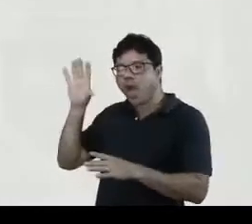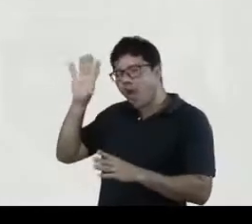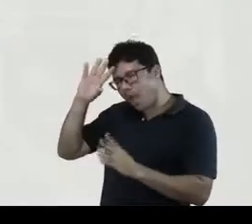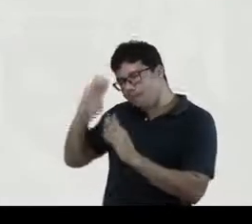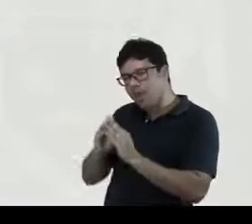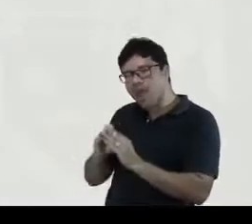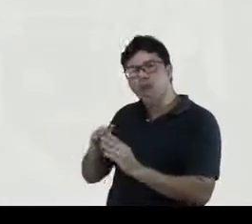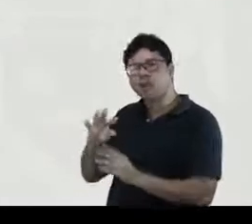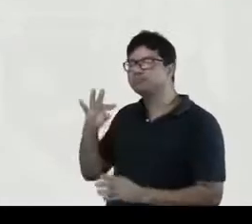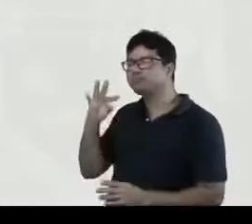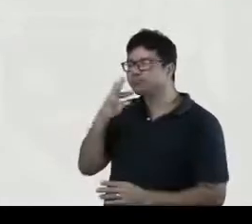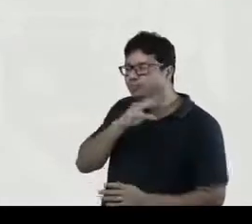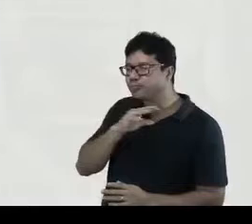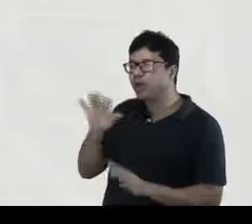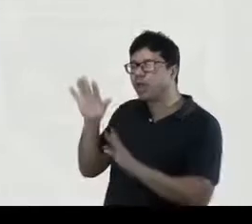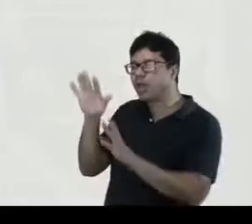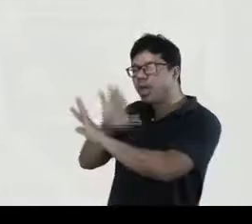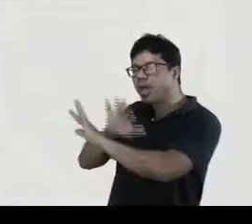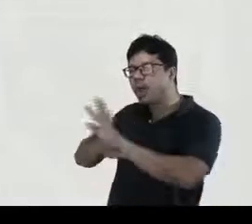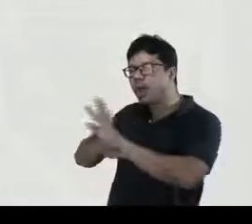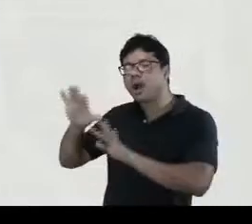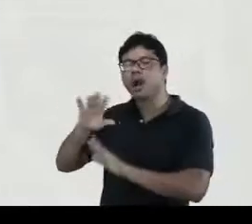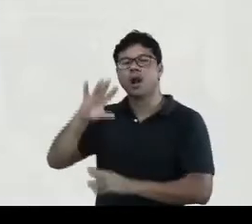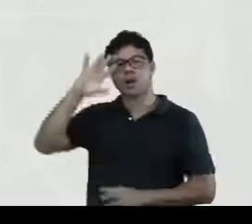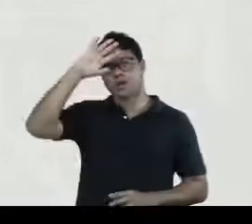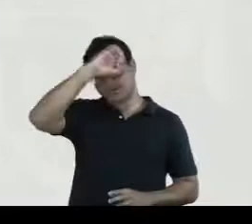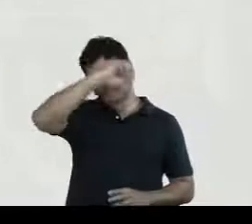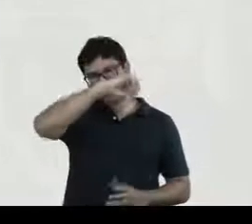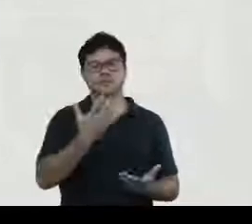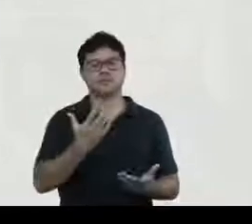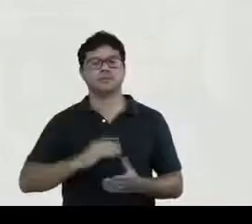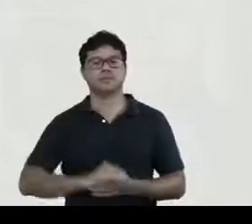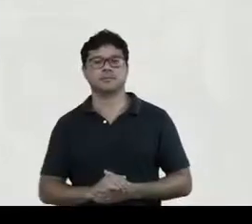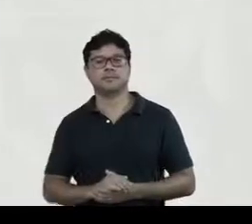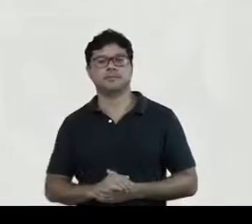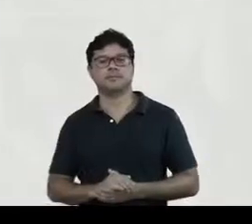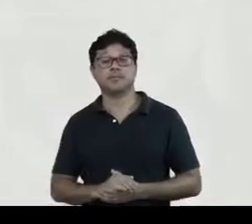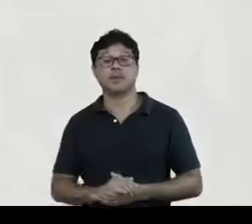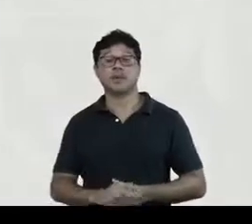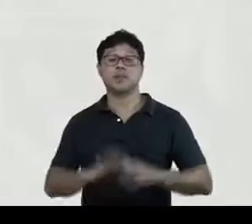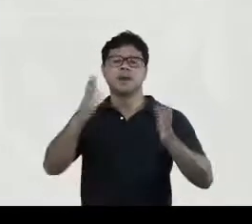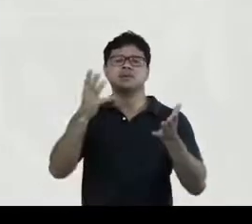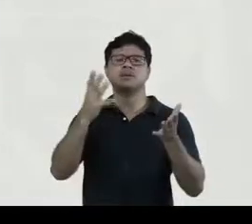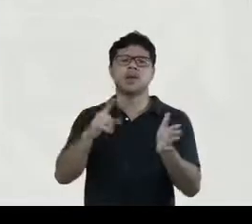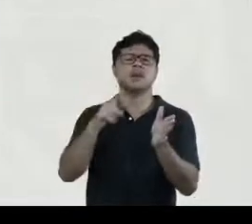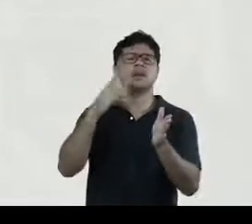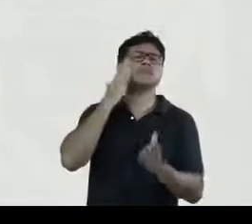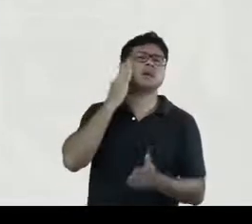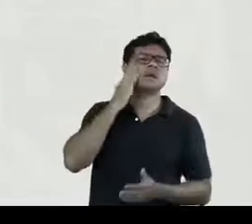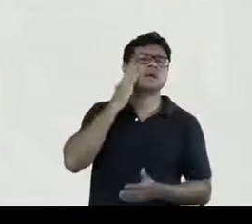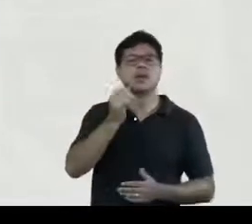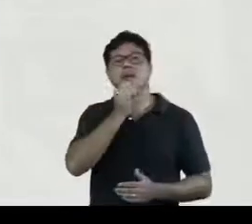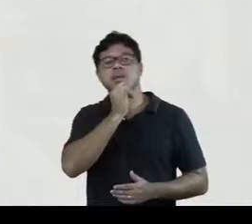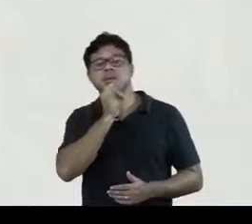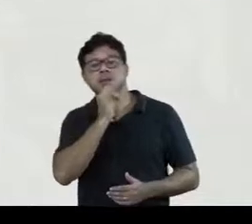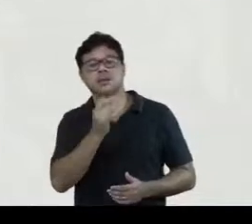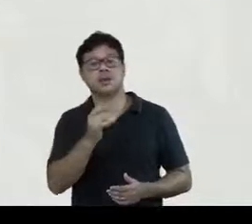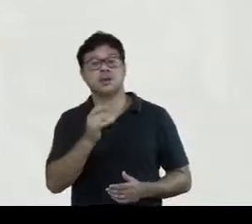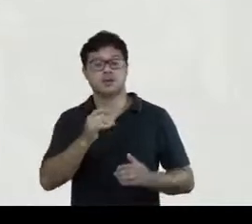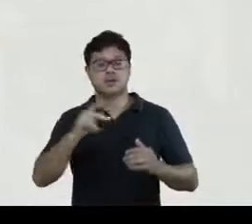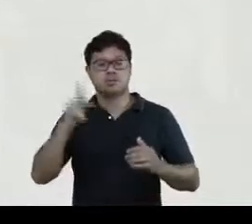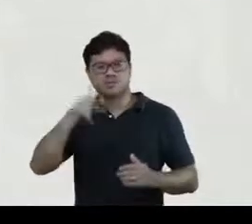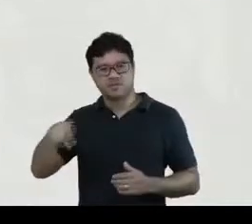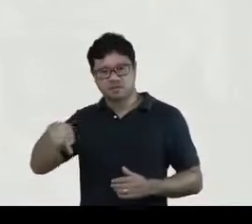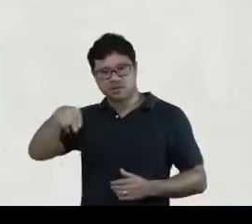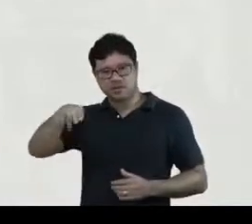assim como nos ensinou o Carlos Ginsburg na obra O Queijo e os Vermes. Mas eu gostaria de saber, por exemplo, o professor